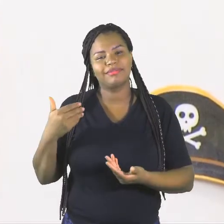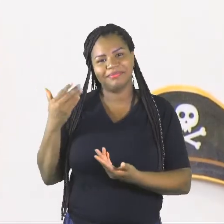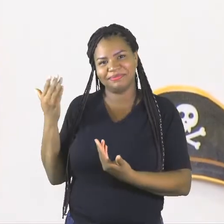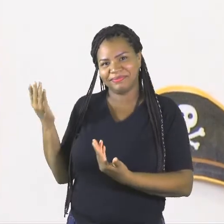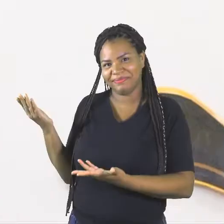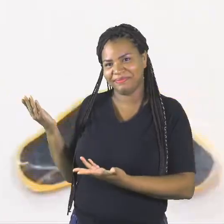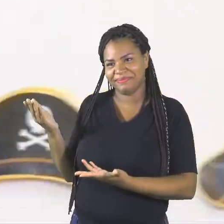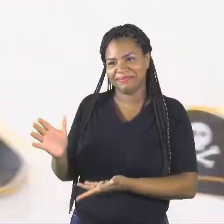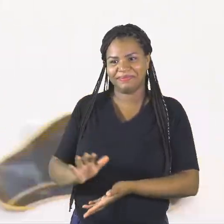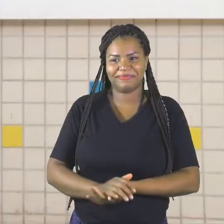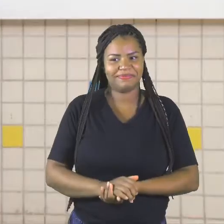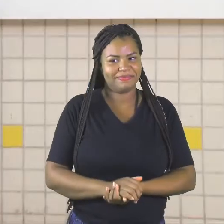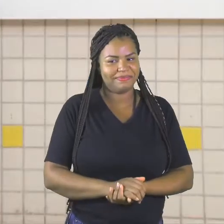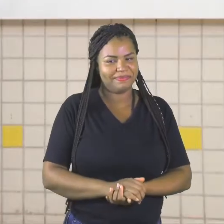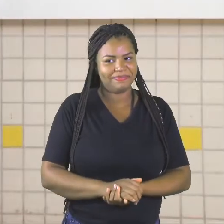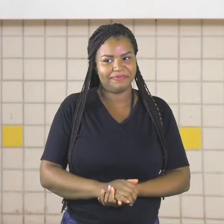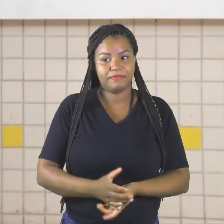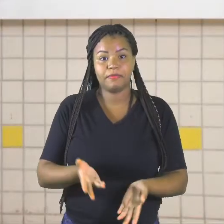Vamos lá?